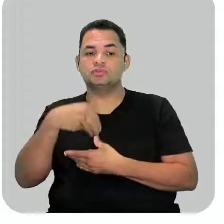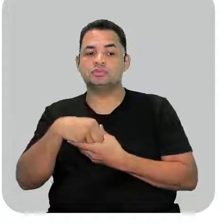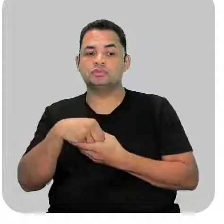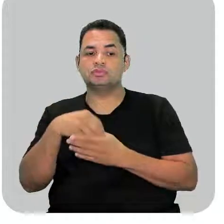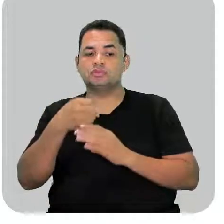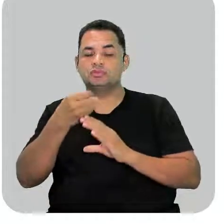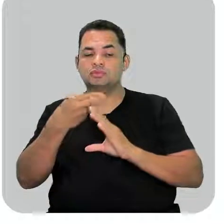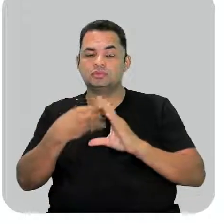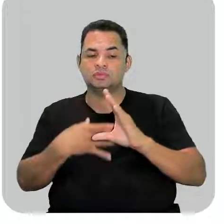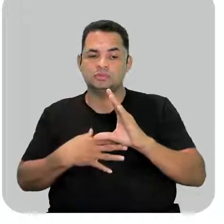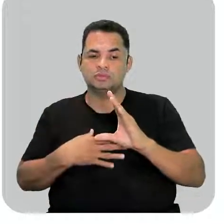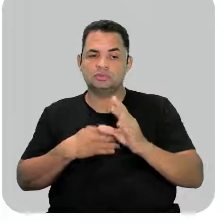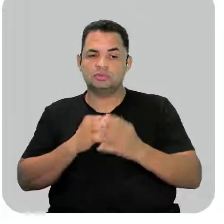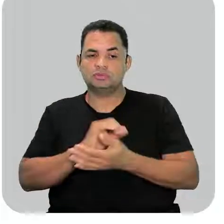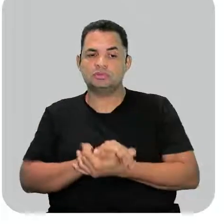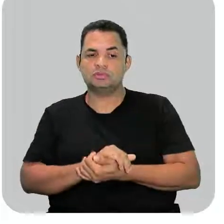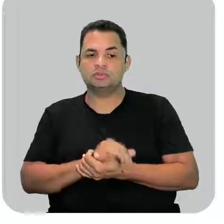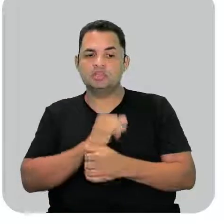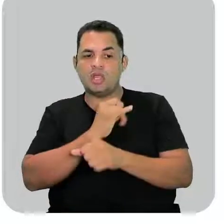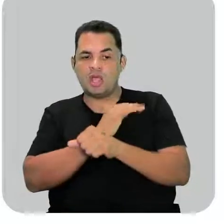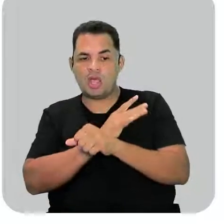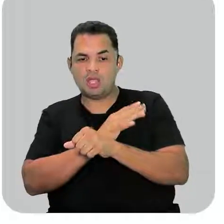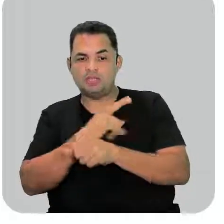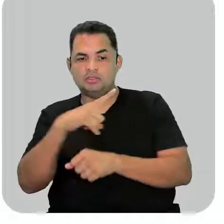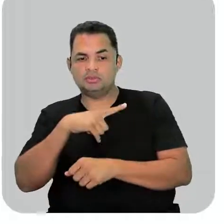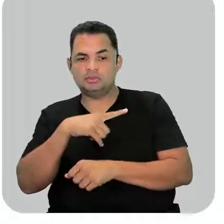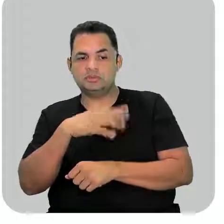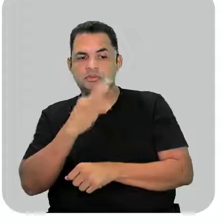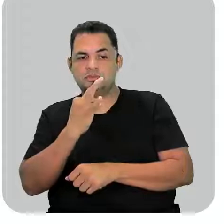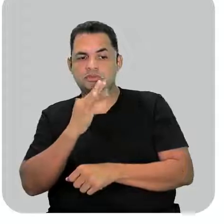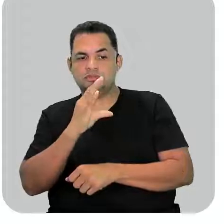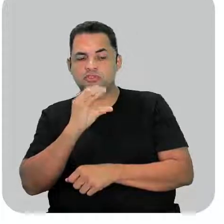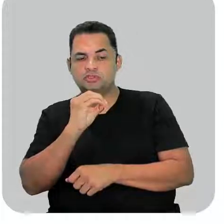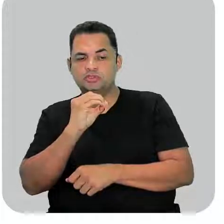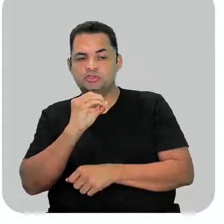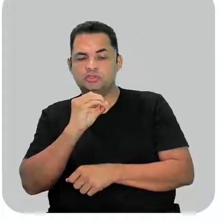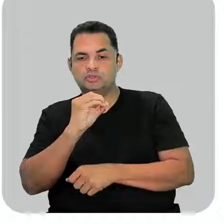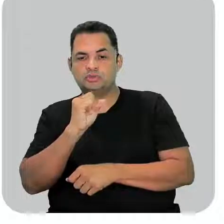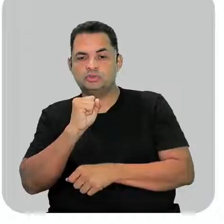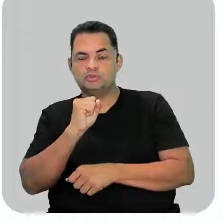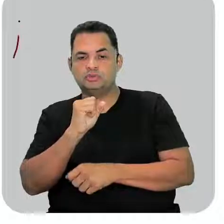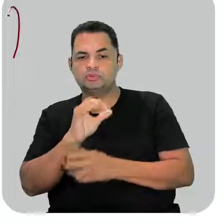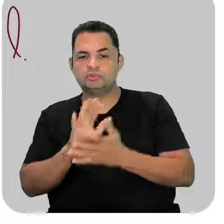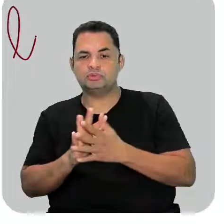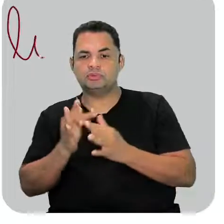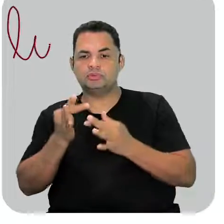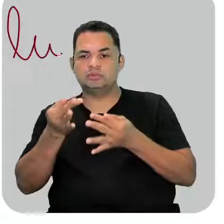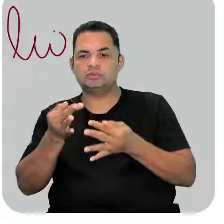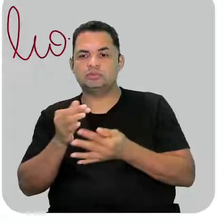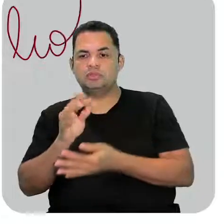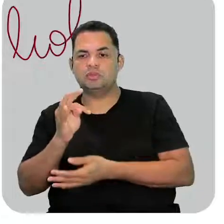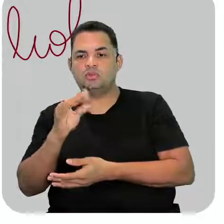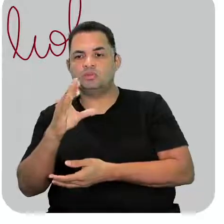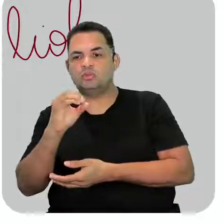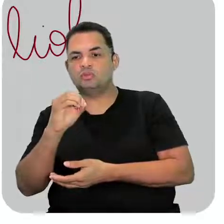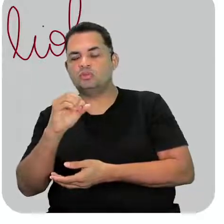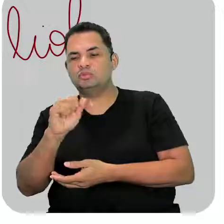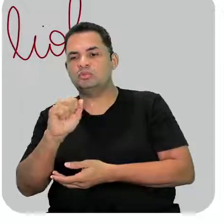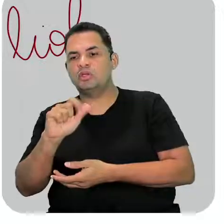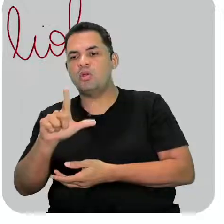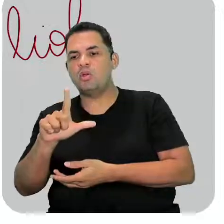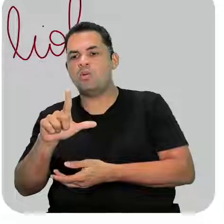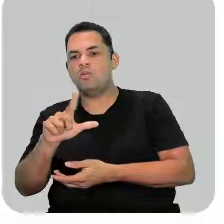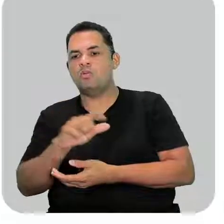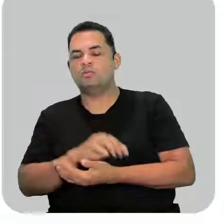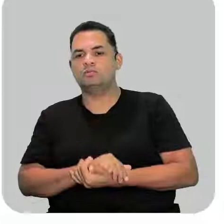sulfuradas, a gente tem os tiocompostos, que a gente dá a terminação com tiol.